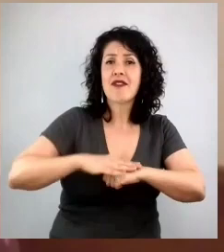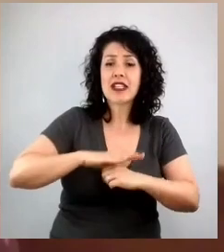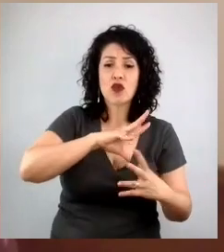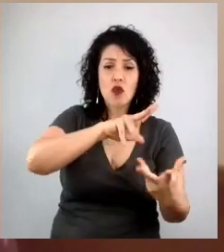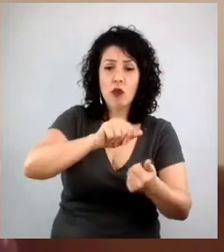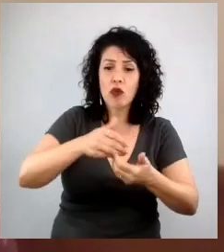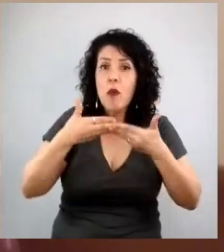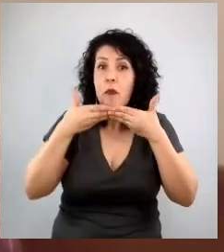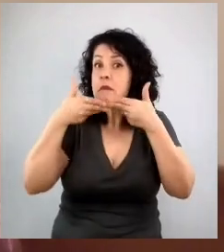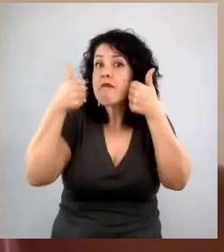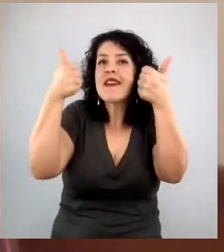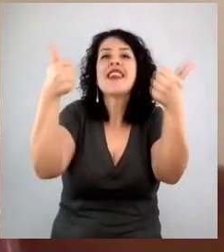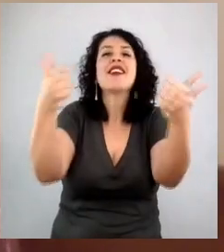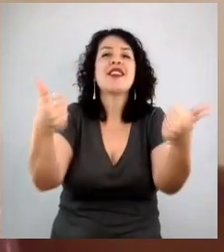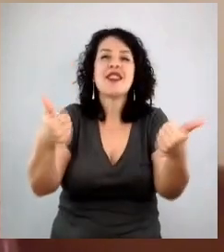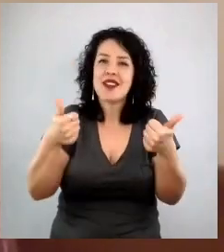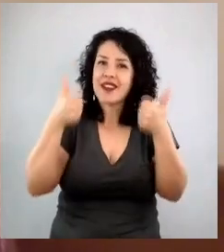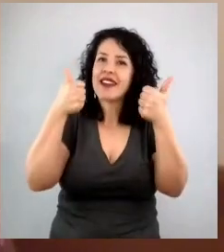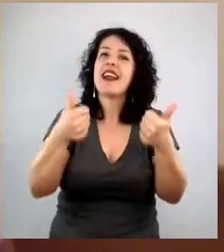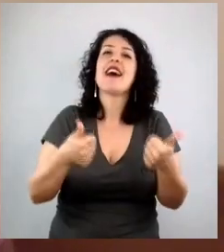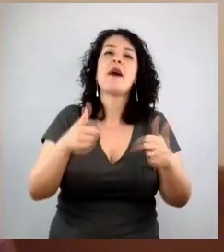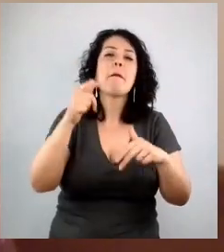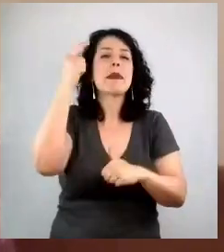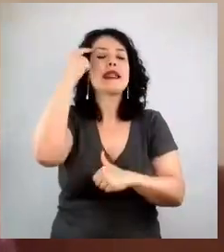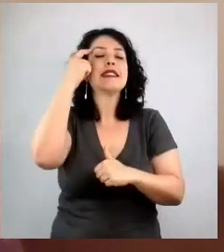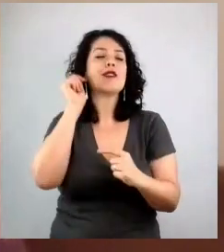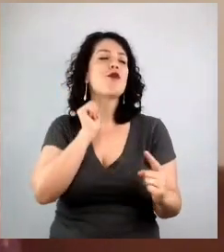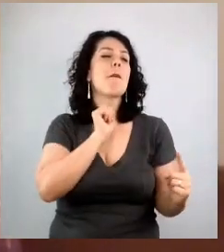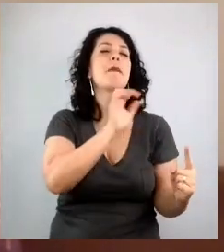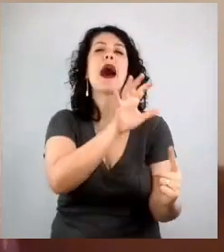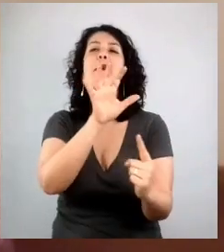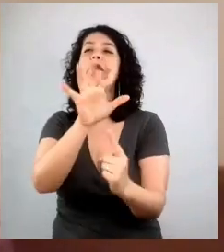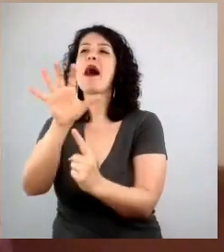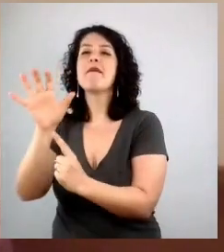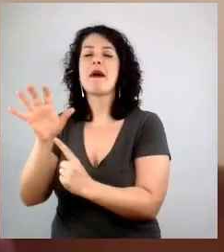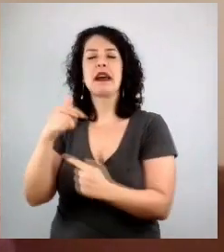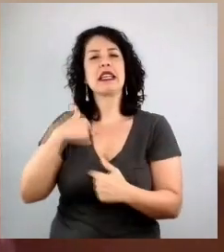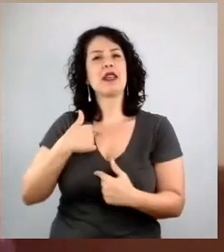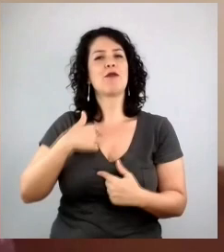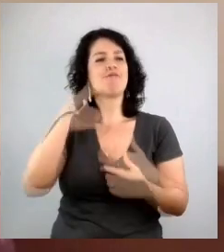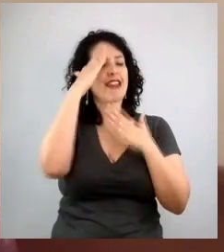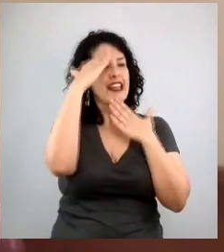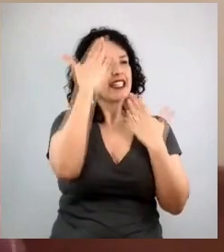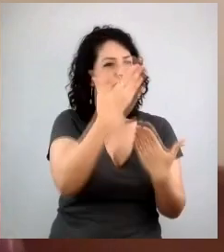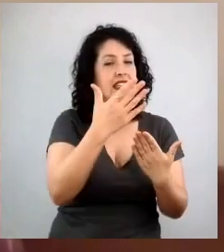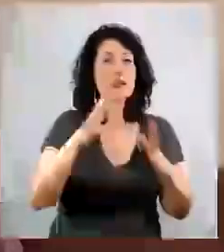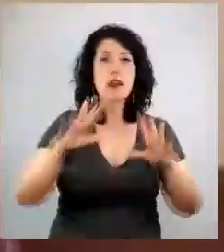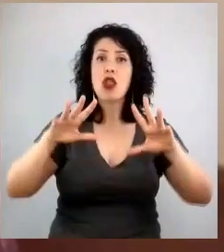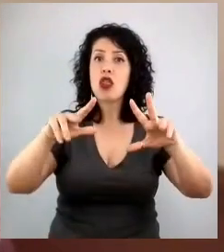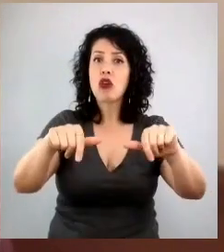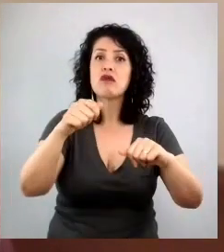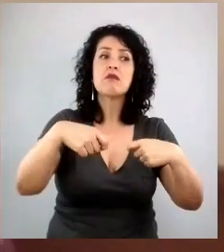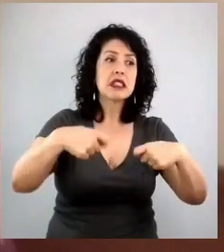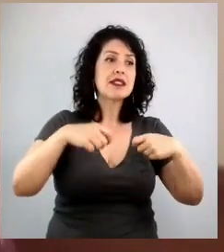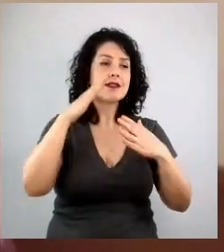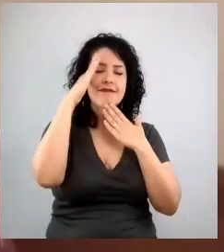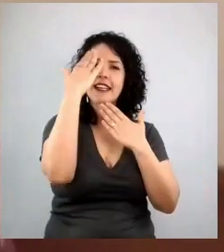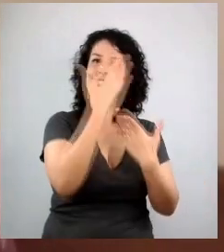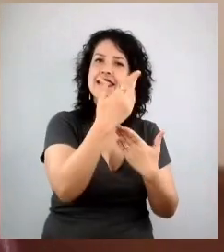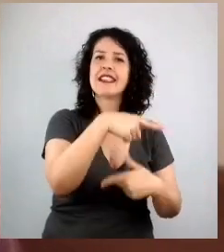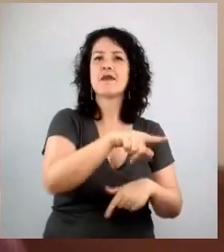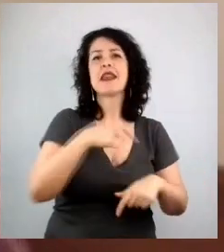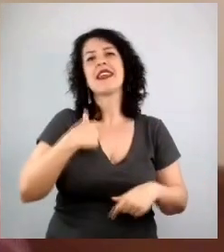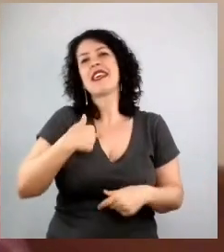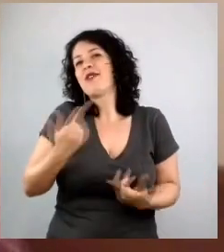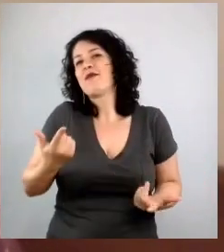e ter esse impacto. Então, acho que todo mundo aqui tem que ser muito, muito grato por ela. Eu sou muito grato por ter tido esse privilégio e por viver no mundo que ela ajudou a